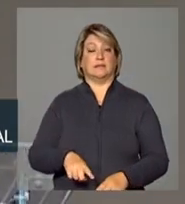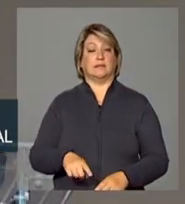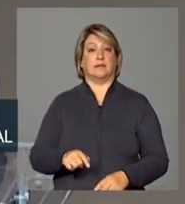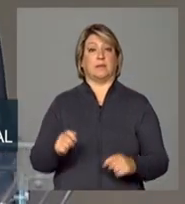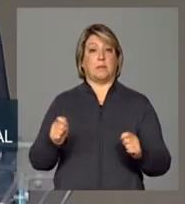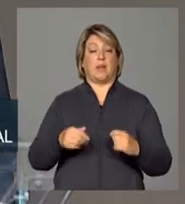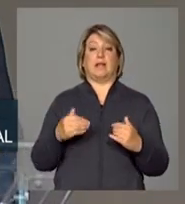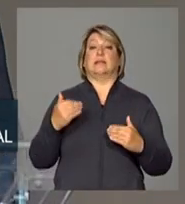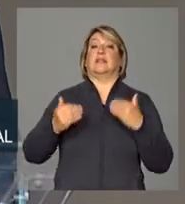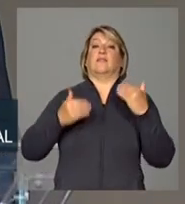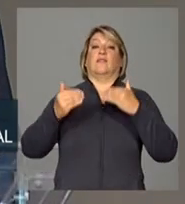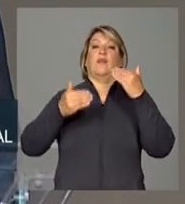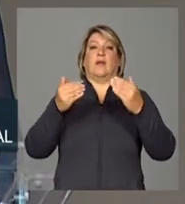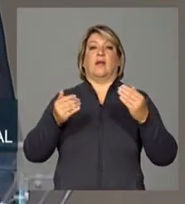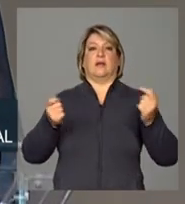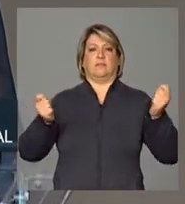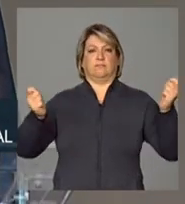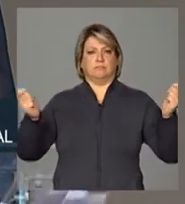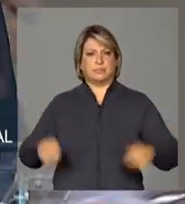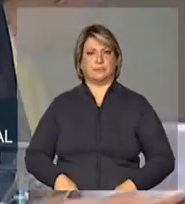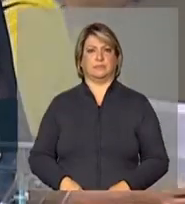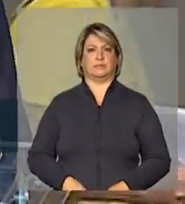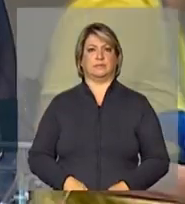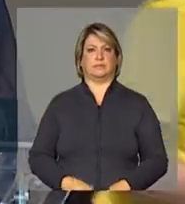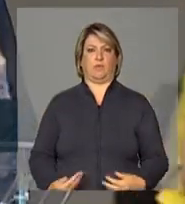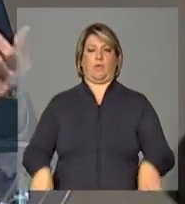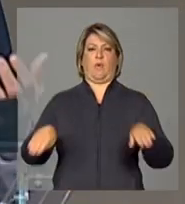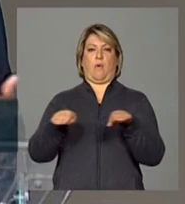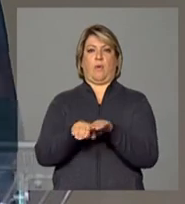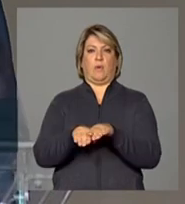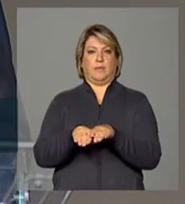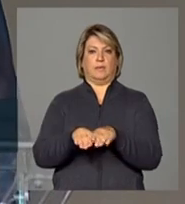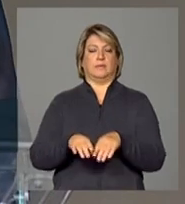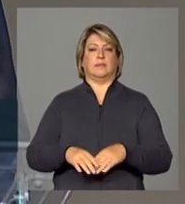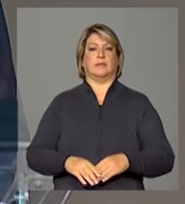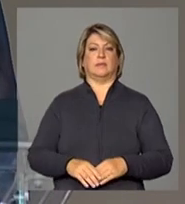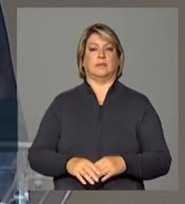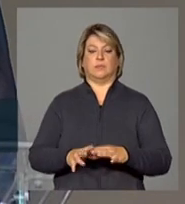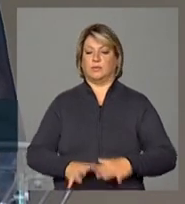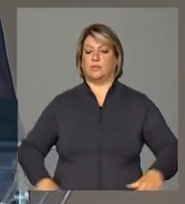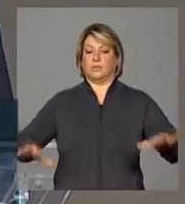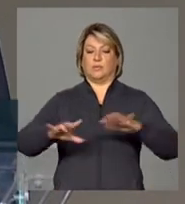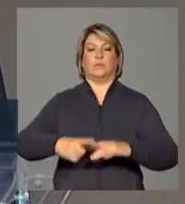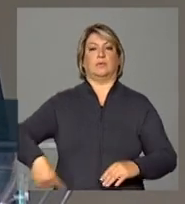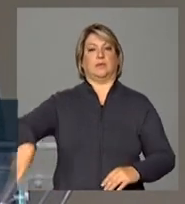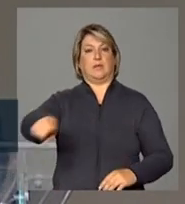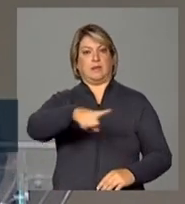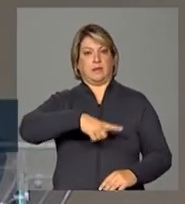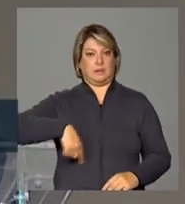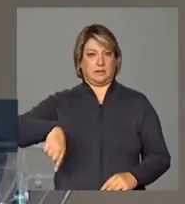desenvolver capacitações competitivas em torno a essas